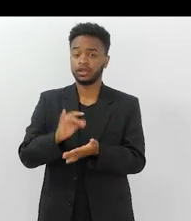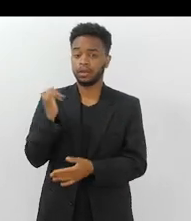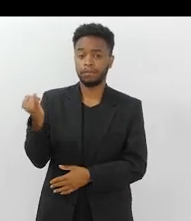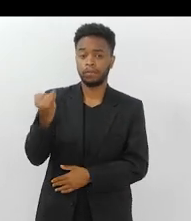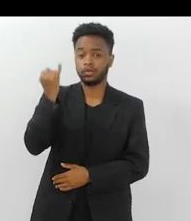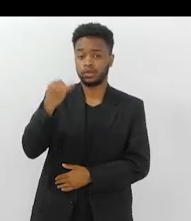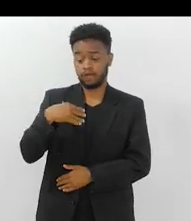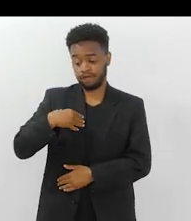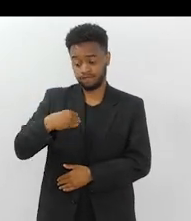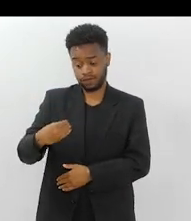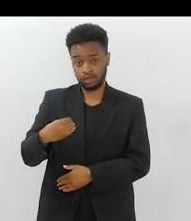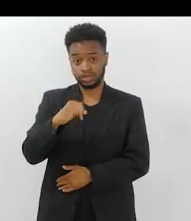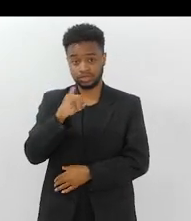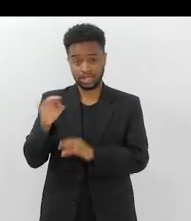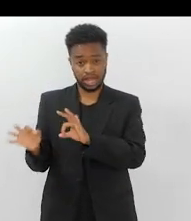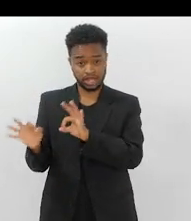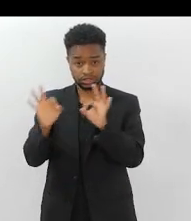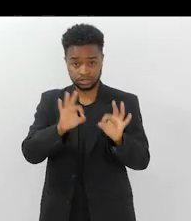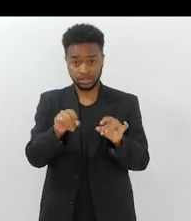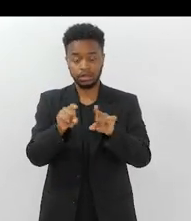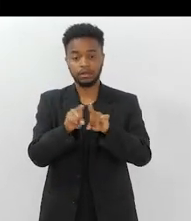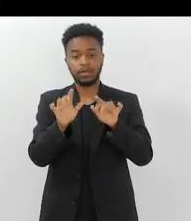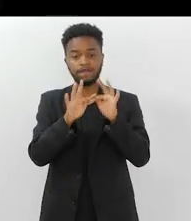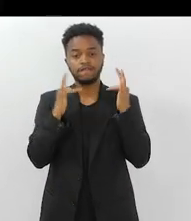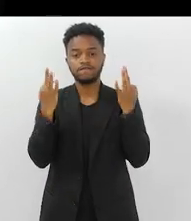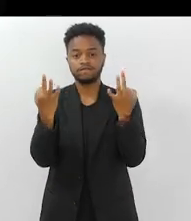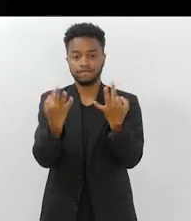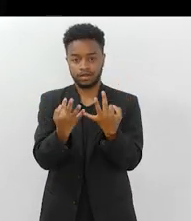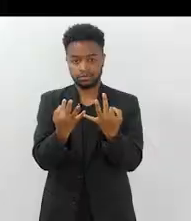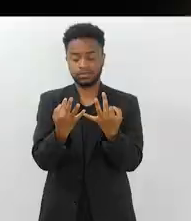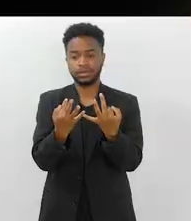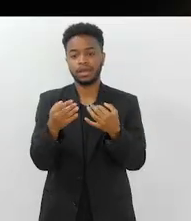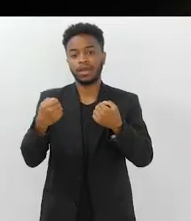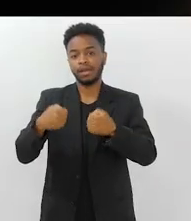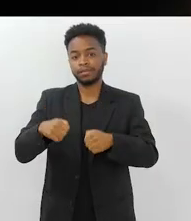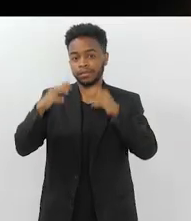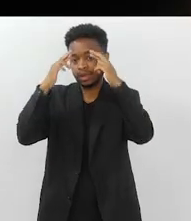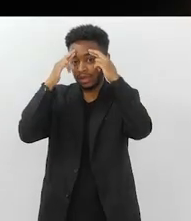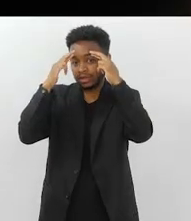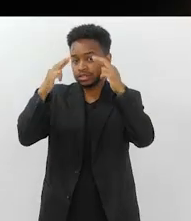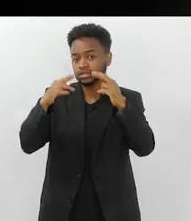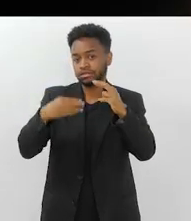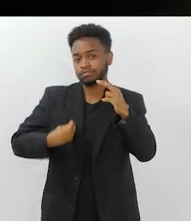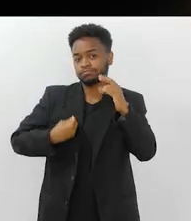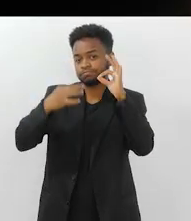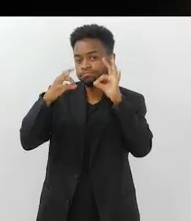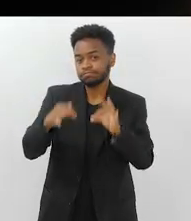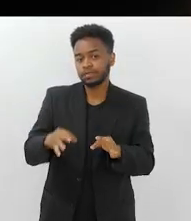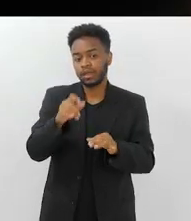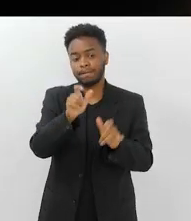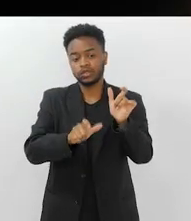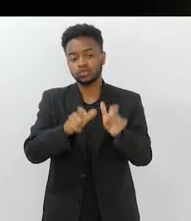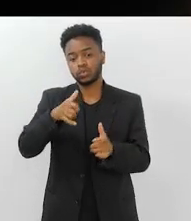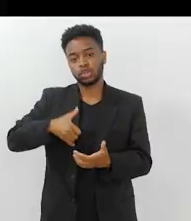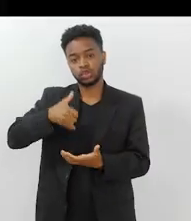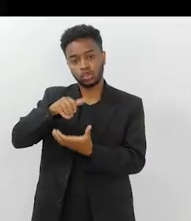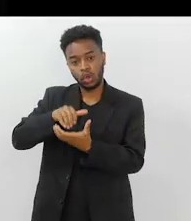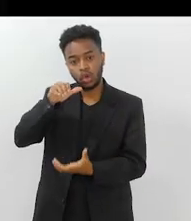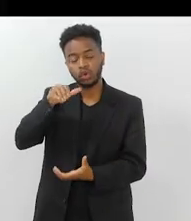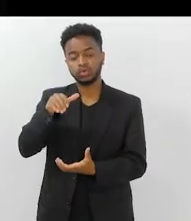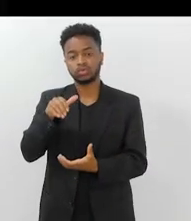importante os filhos que estiverem assistindo, familiares, né? Do respeito, a dignidade, né? Aos idosos,